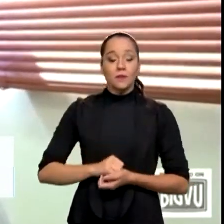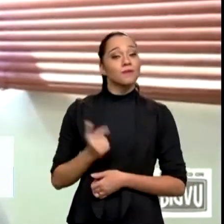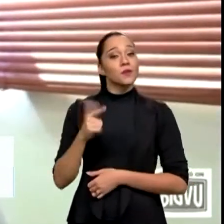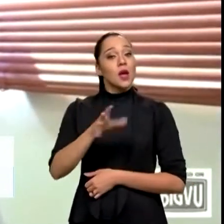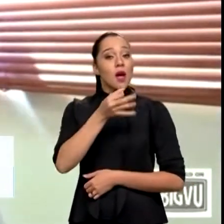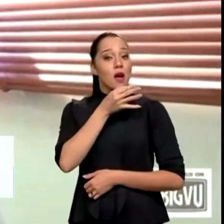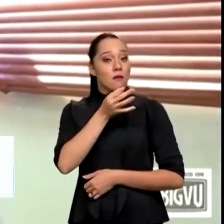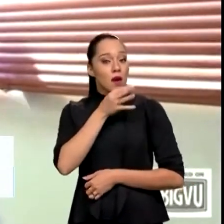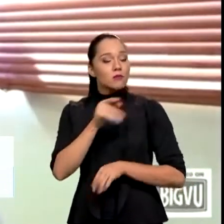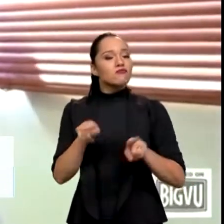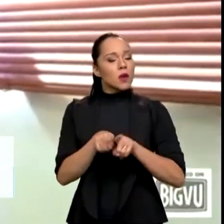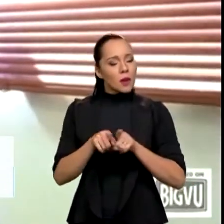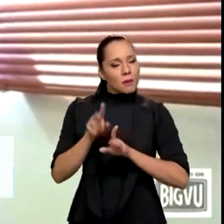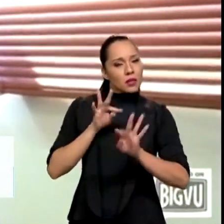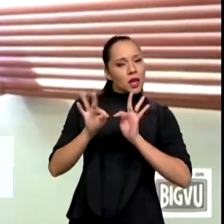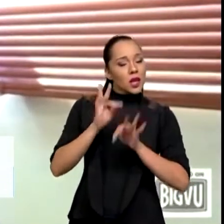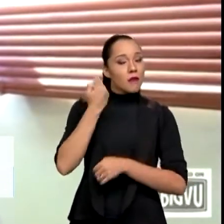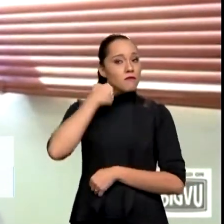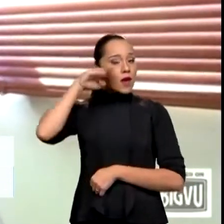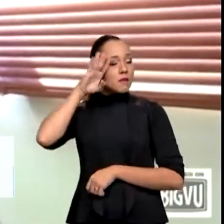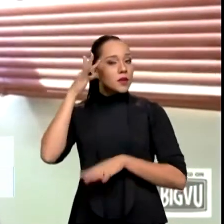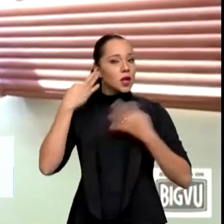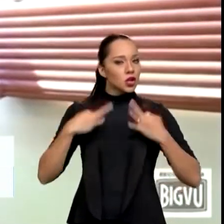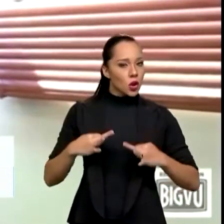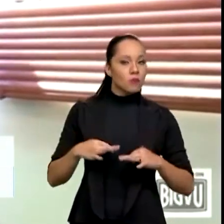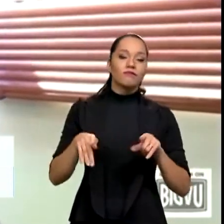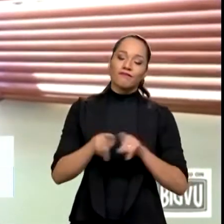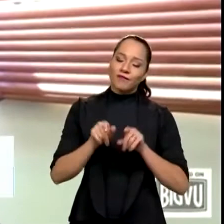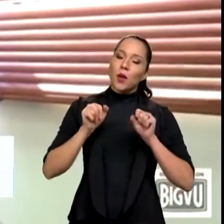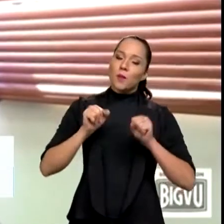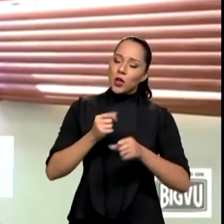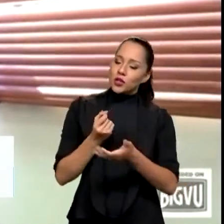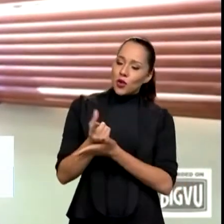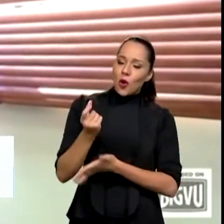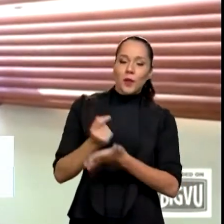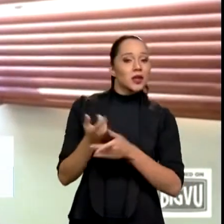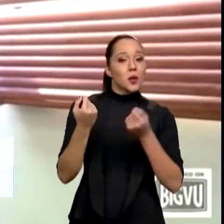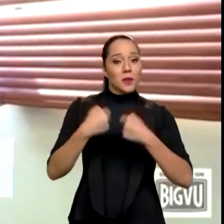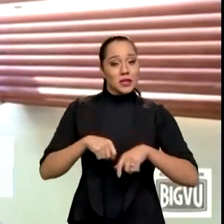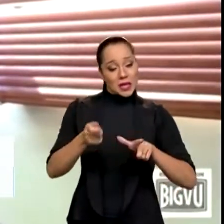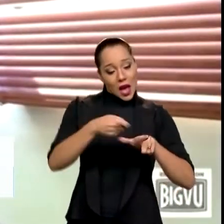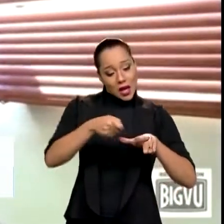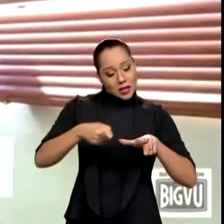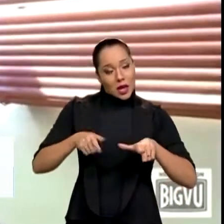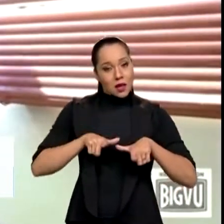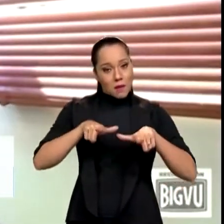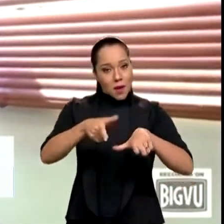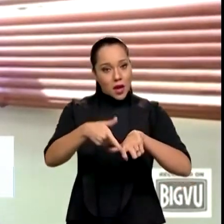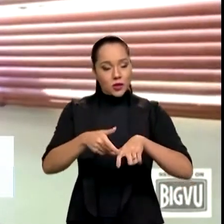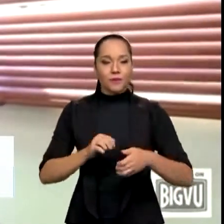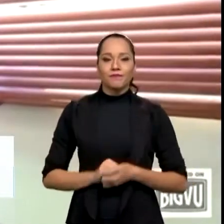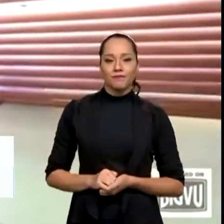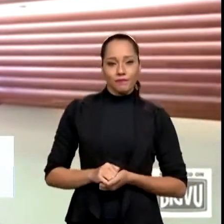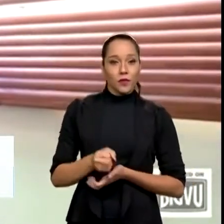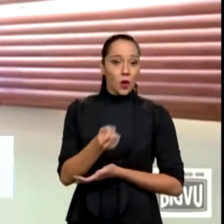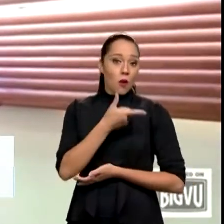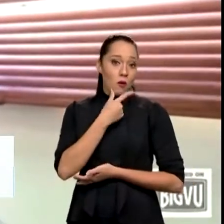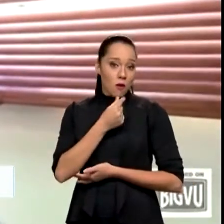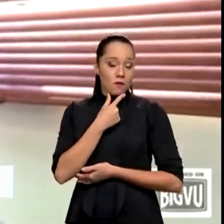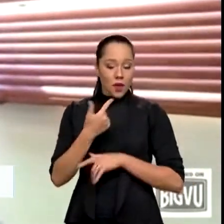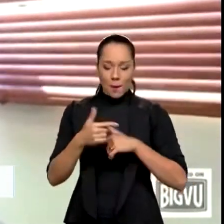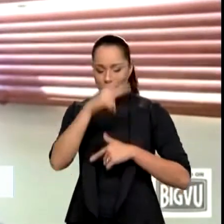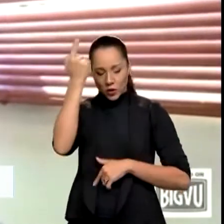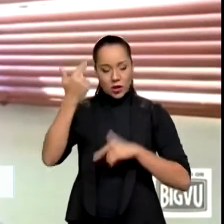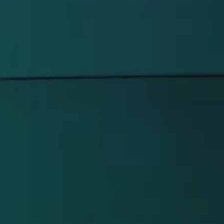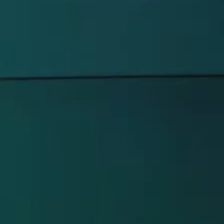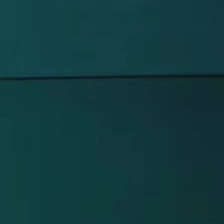medicamentos para também tratar febre e dor e que também podem ser adquiridos sem receita. O farmacêutico saberá orientar o